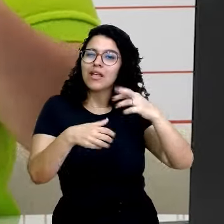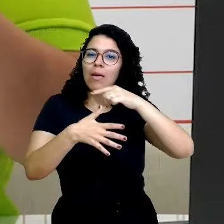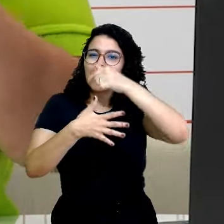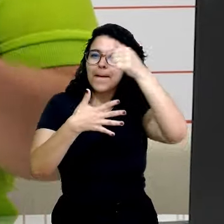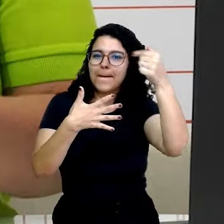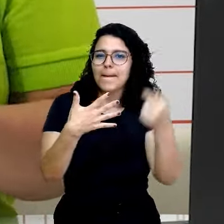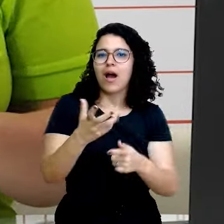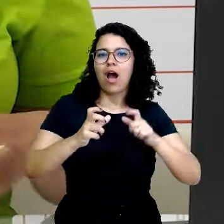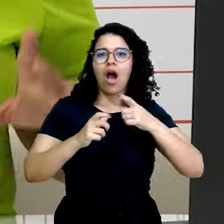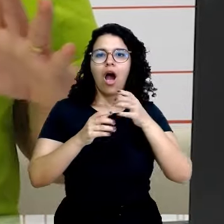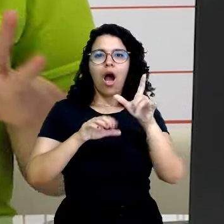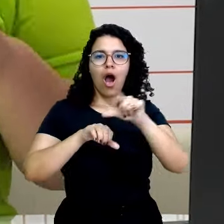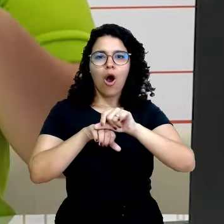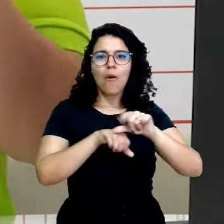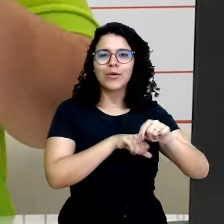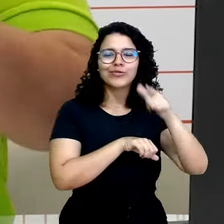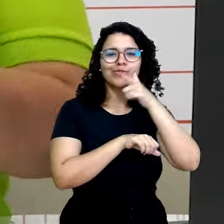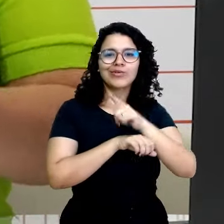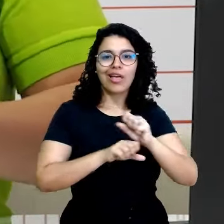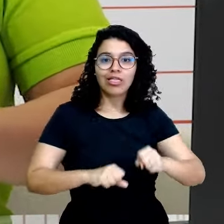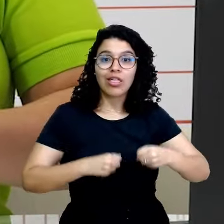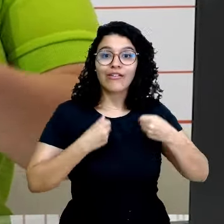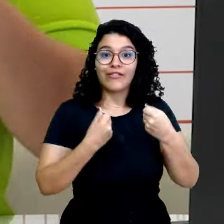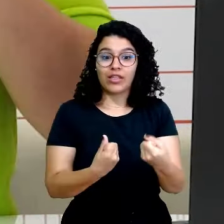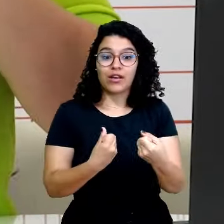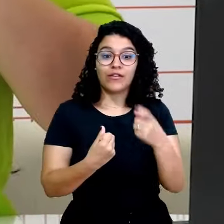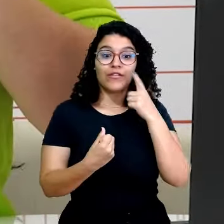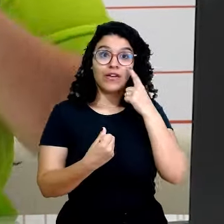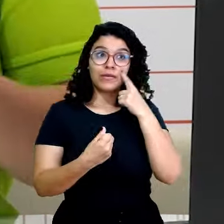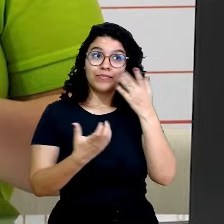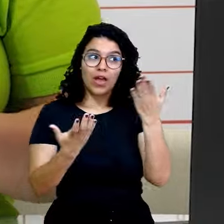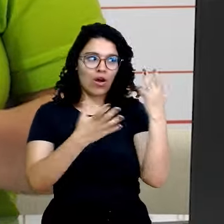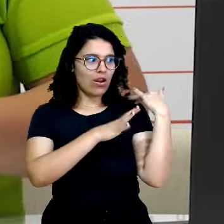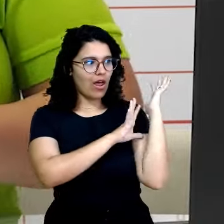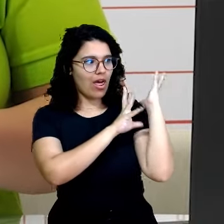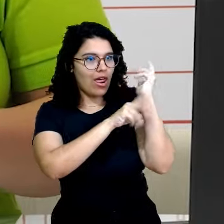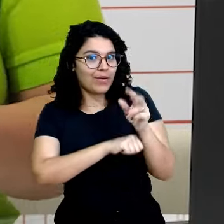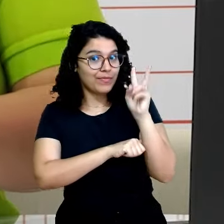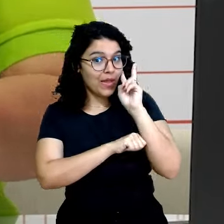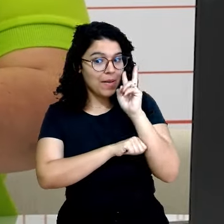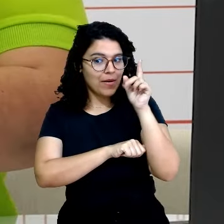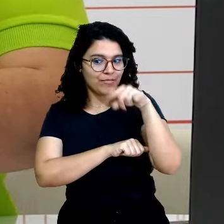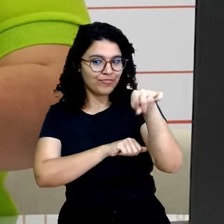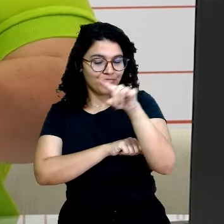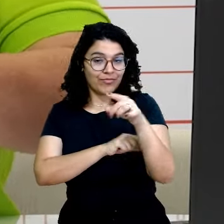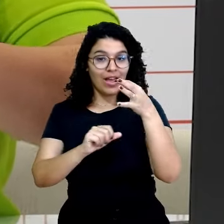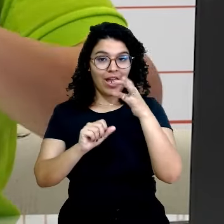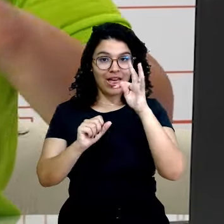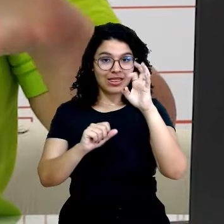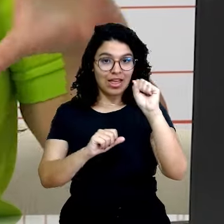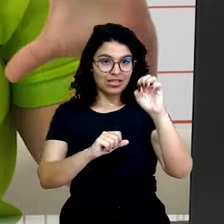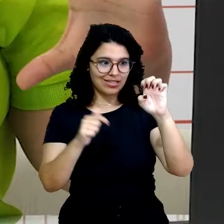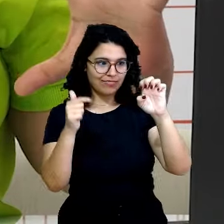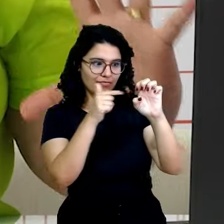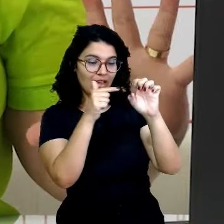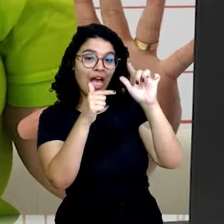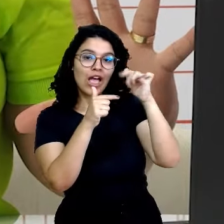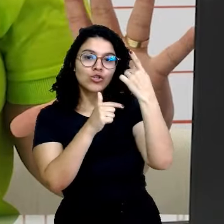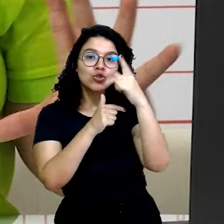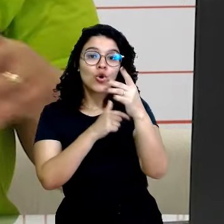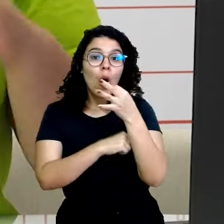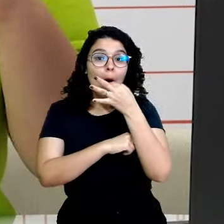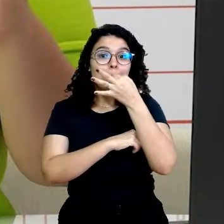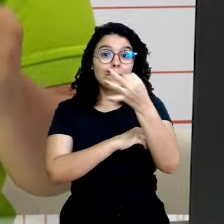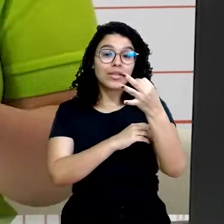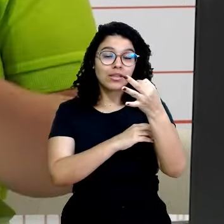Então, se liga, retomando. A tese é como se fosse a sua opinião central.